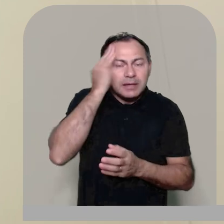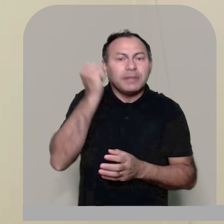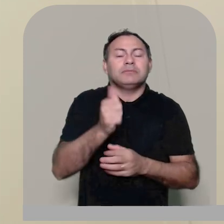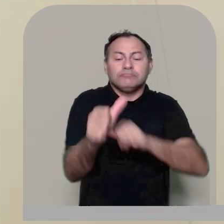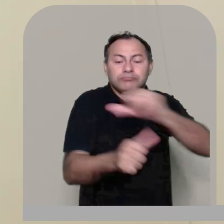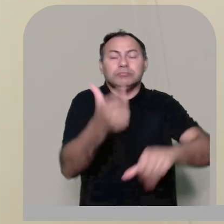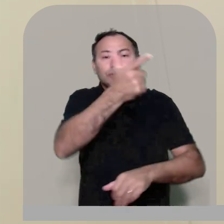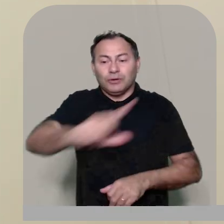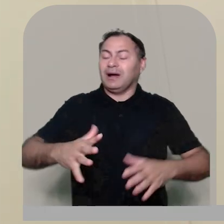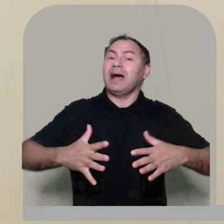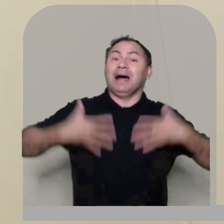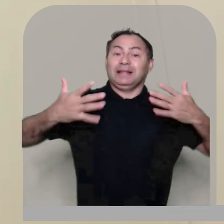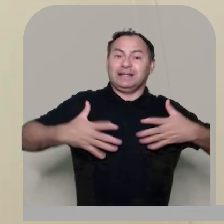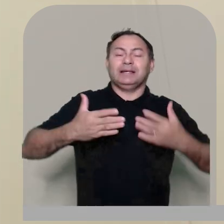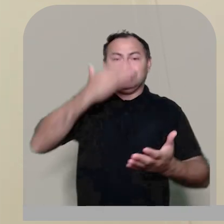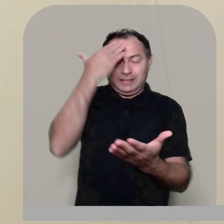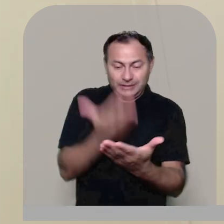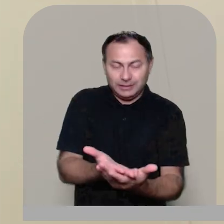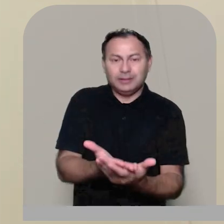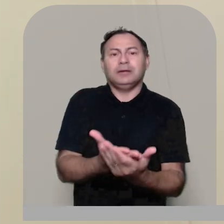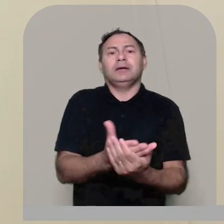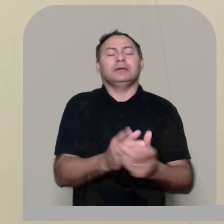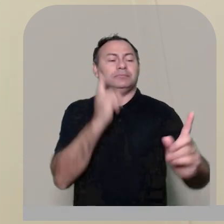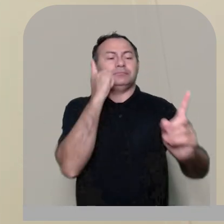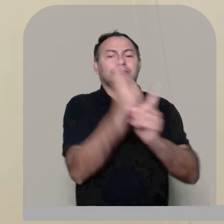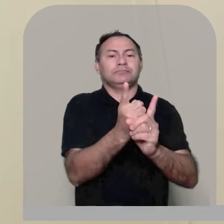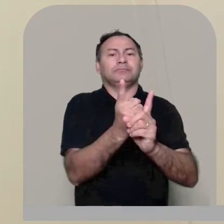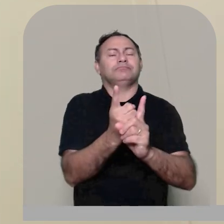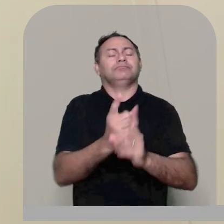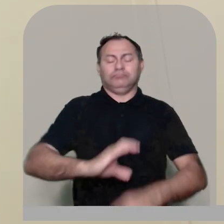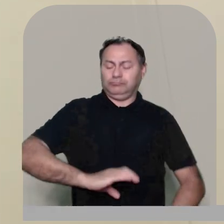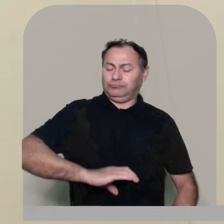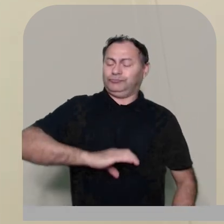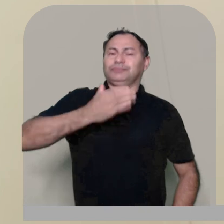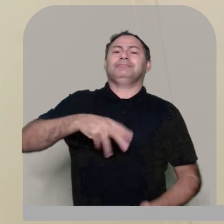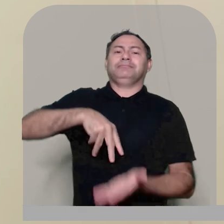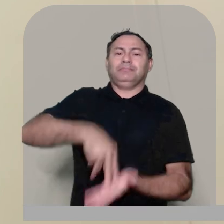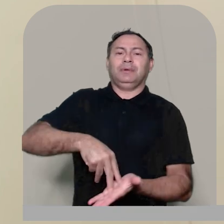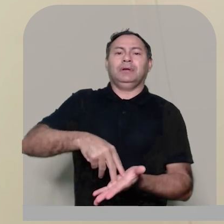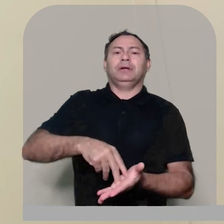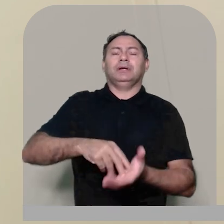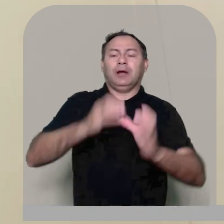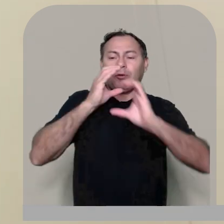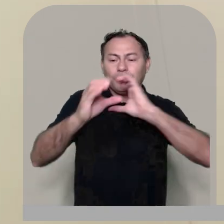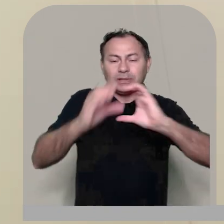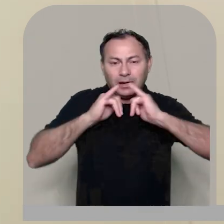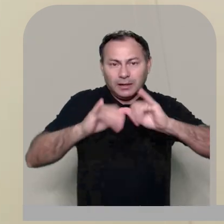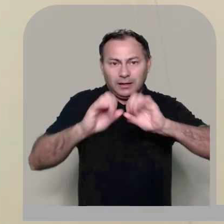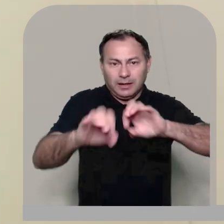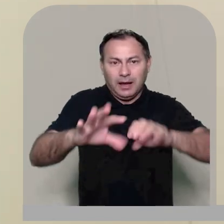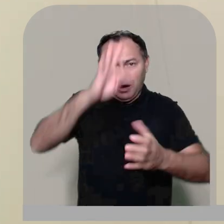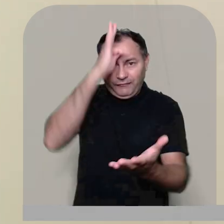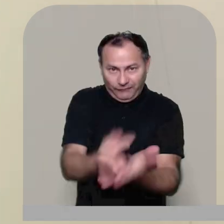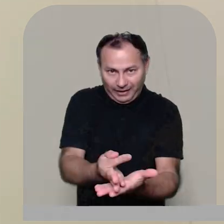de novo a alegria de crer e reencontrar o entusiasmo de comunicar a fé